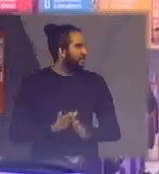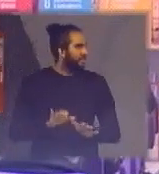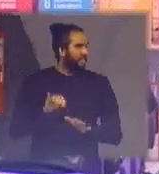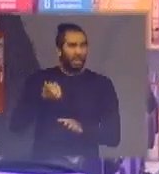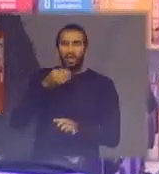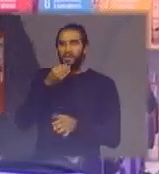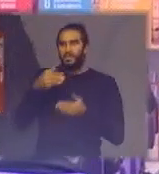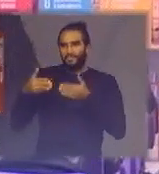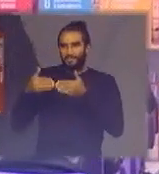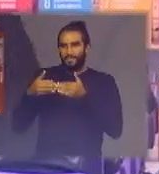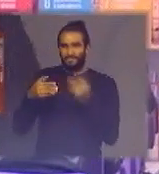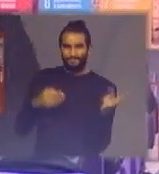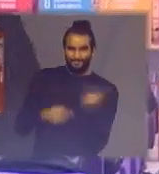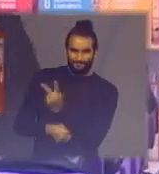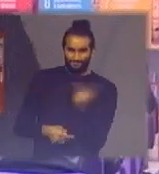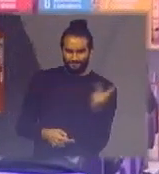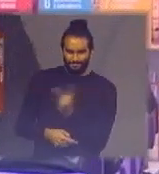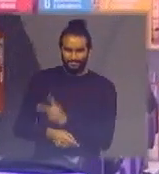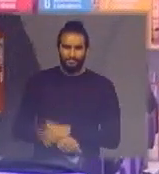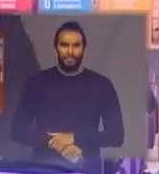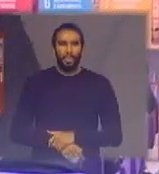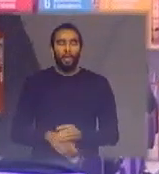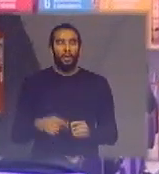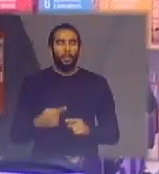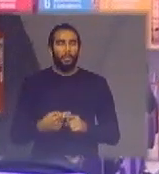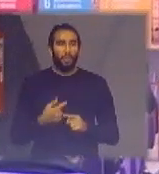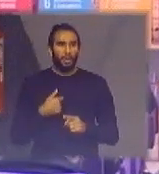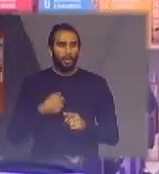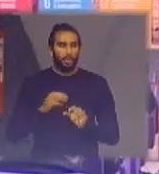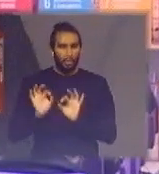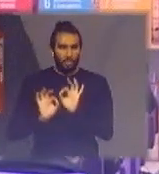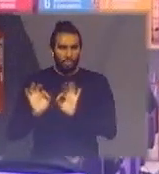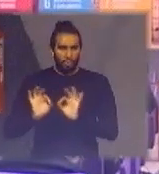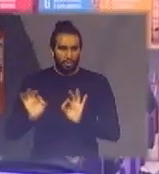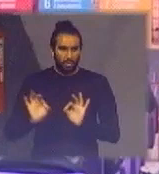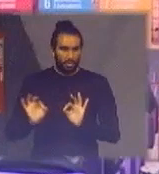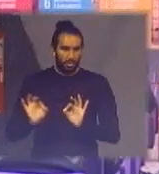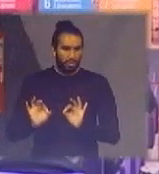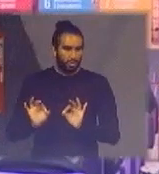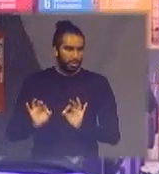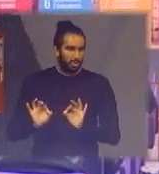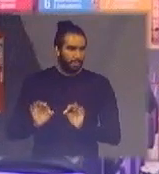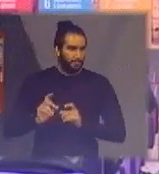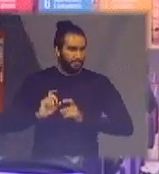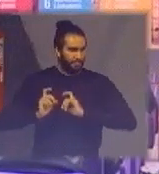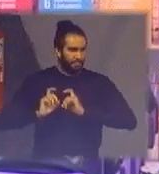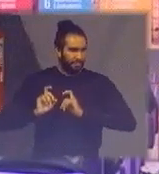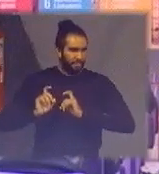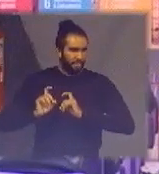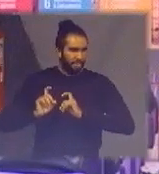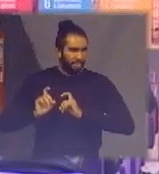para concordar com os dois porque eu coordeno a pós-graduação Engenharia de Segurança do Trabalho da Unib há 20 anos